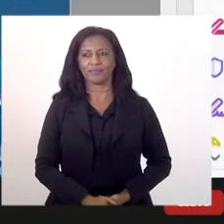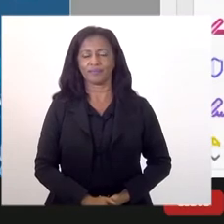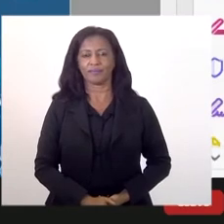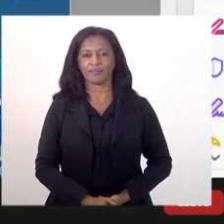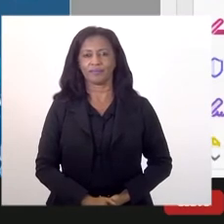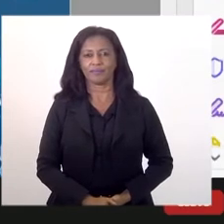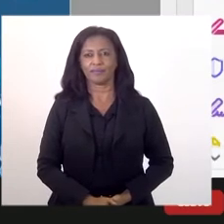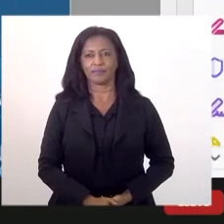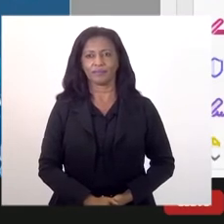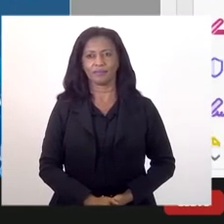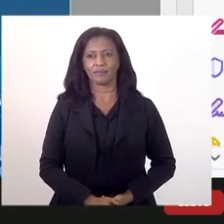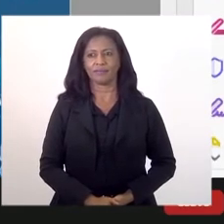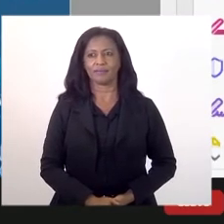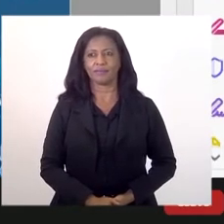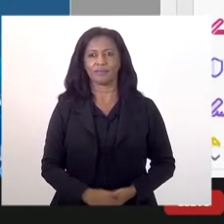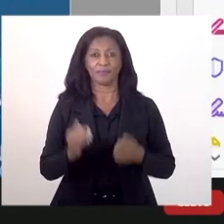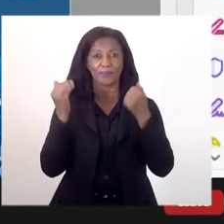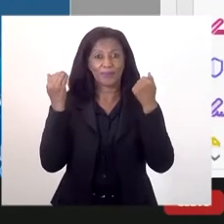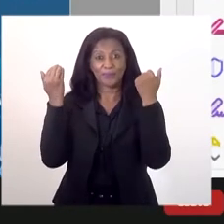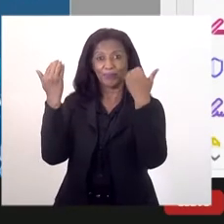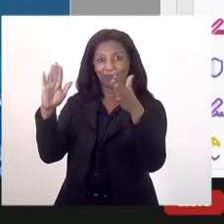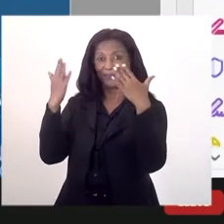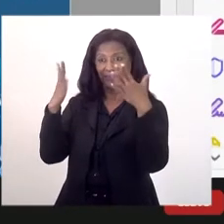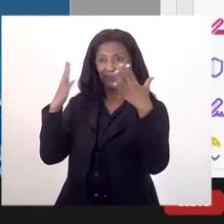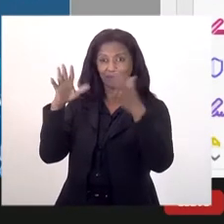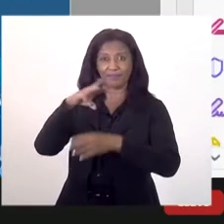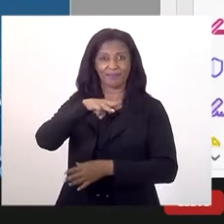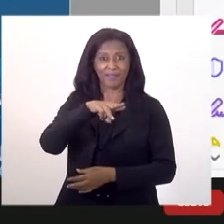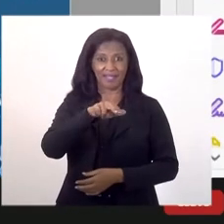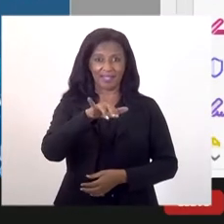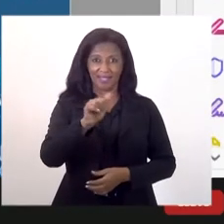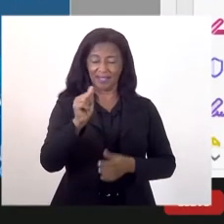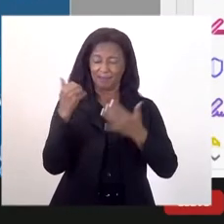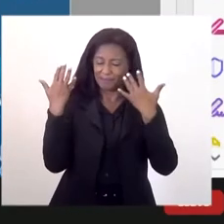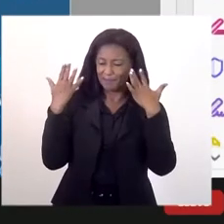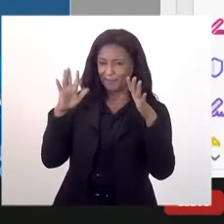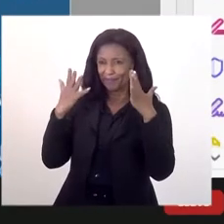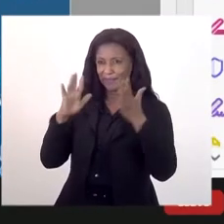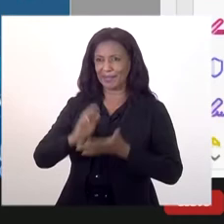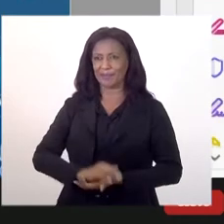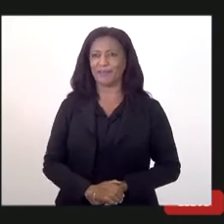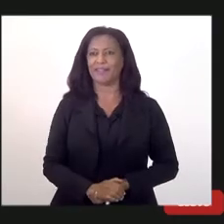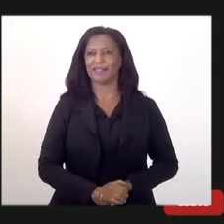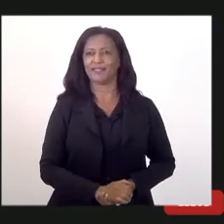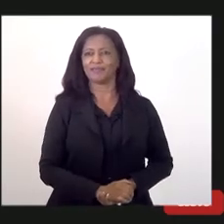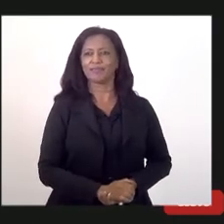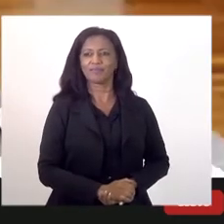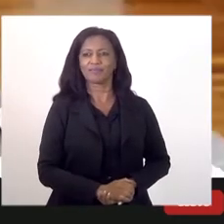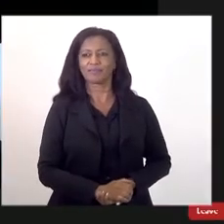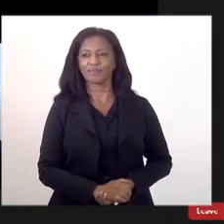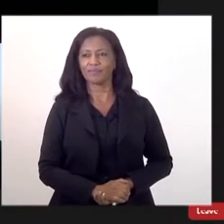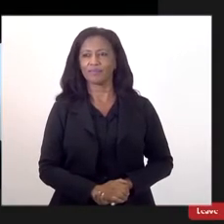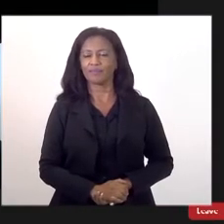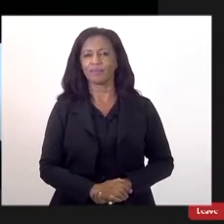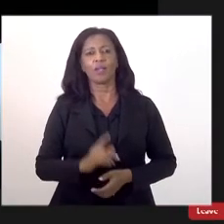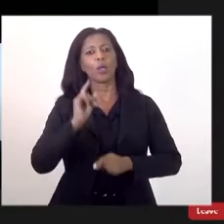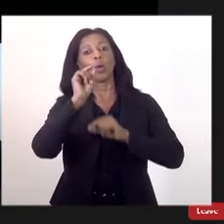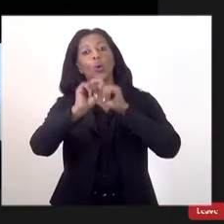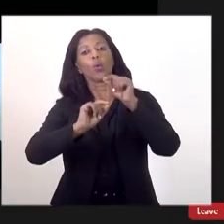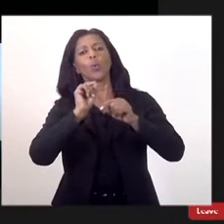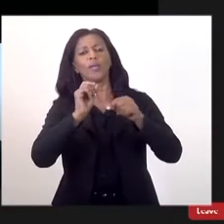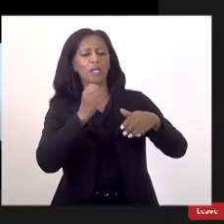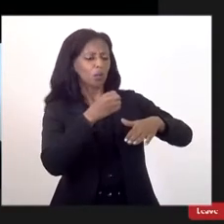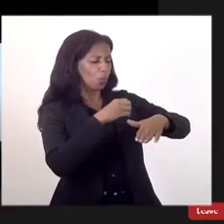É isso. Parabéns, Maria. Parabéns. Nós avançamos um pouquinho, vamos ver o que o fundo pode financiar.